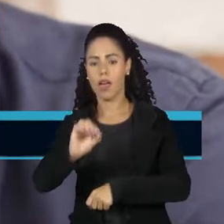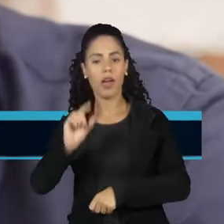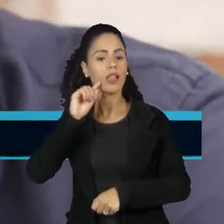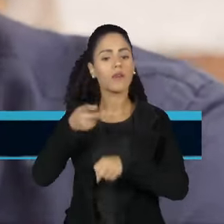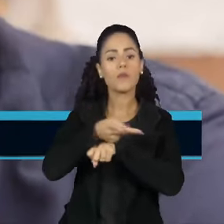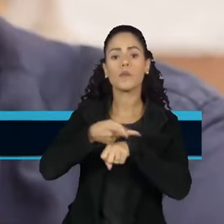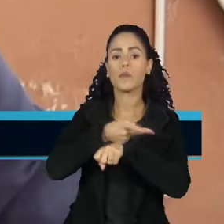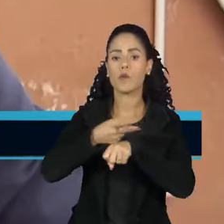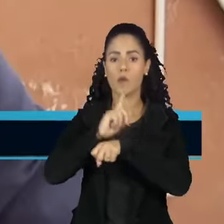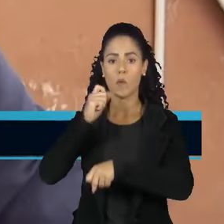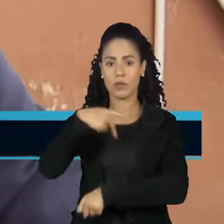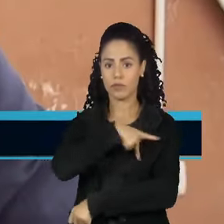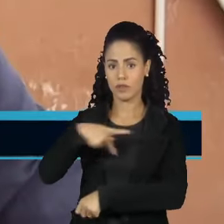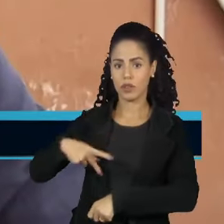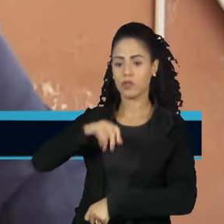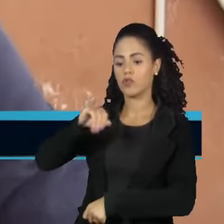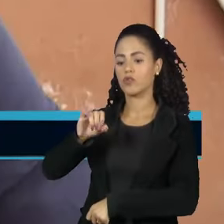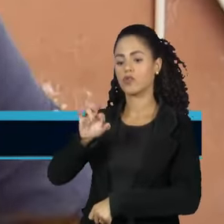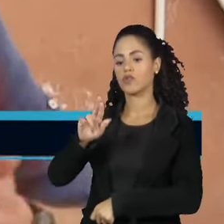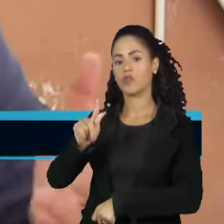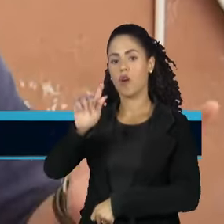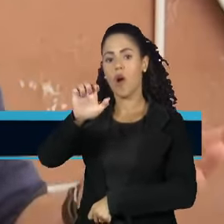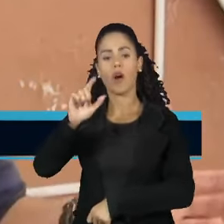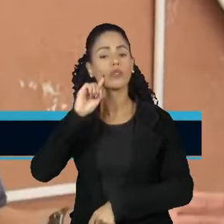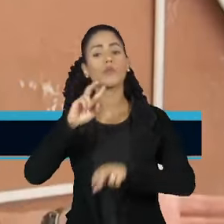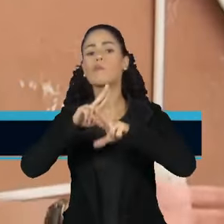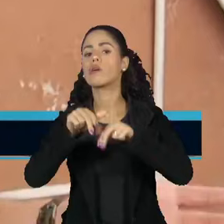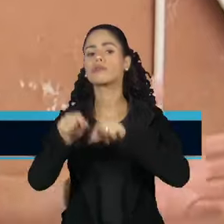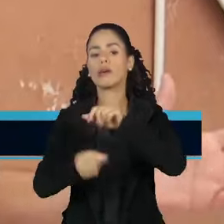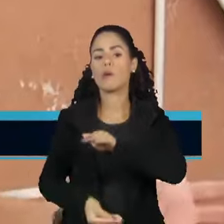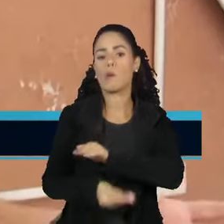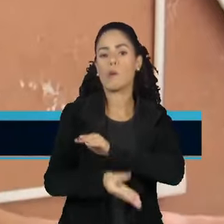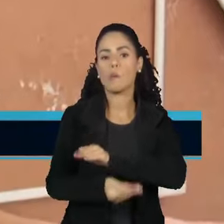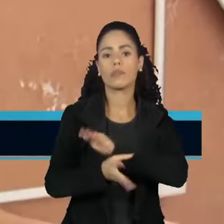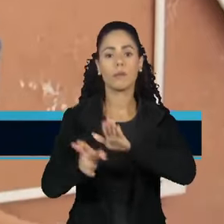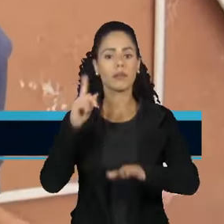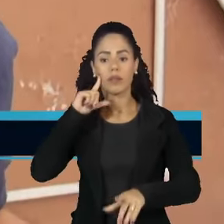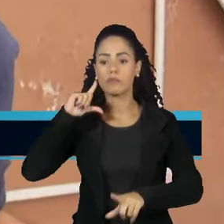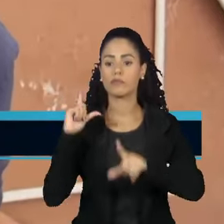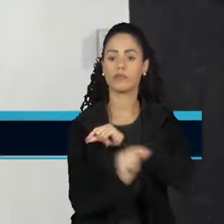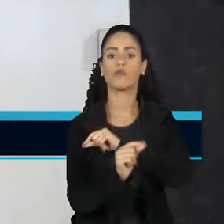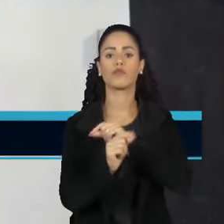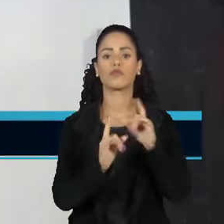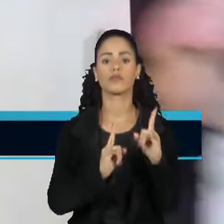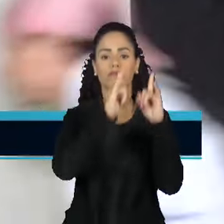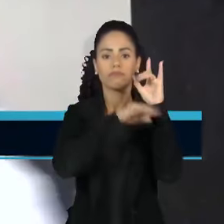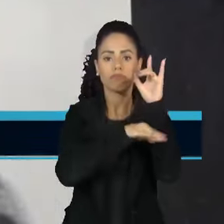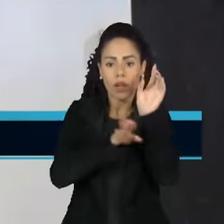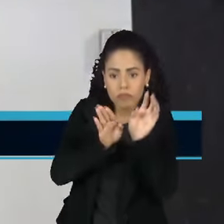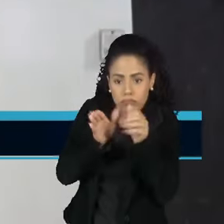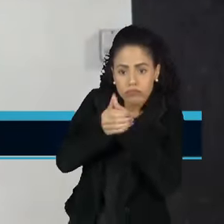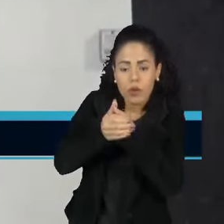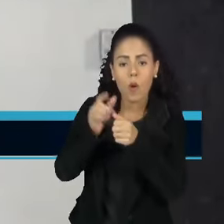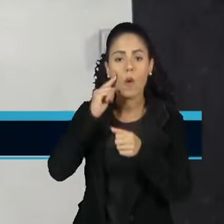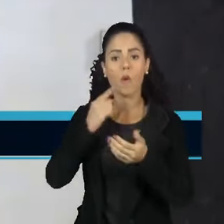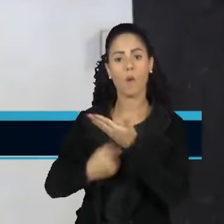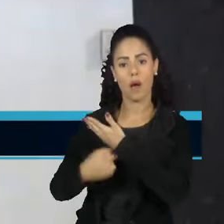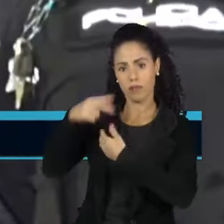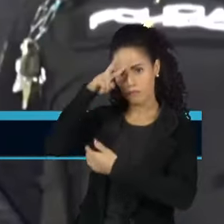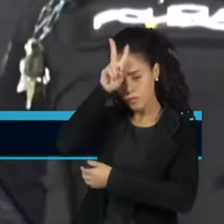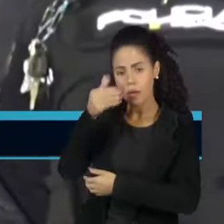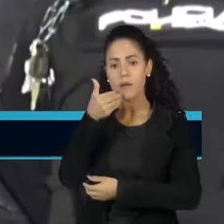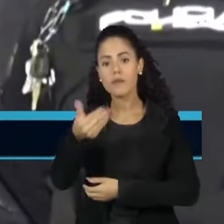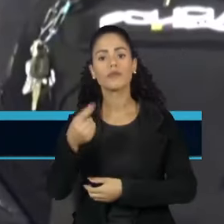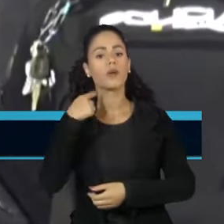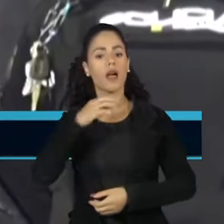Equador. Jorge Glass foi condenado à prisão por corrupção, mas estava refugiado no prédio e o governo mexicano havia concedido